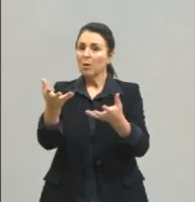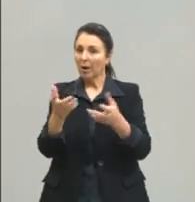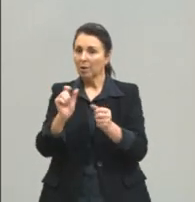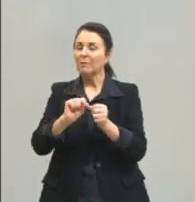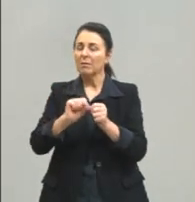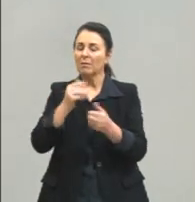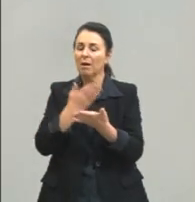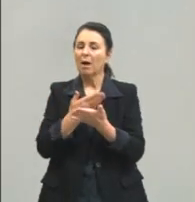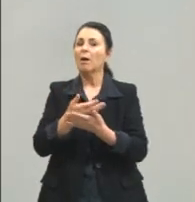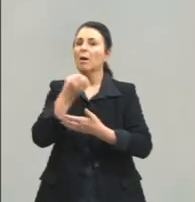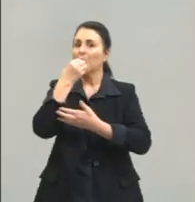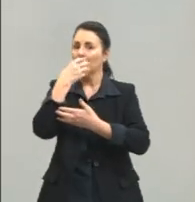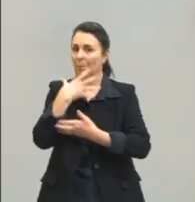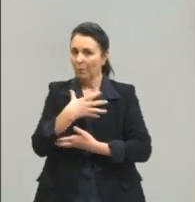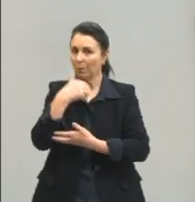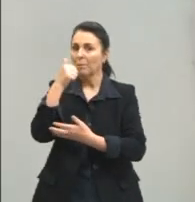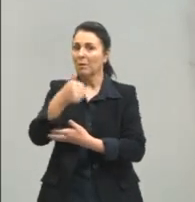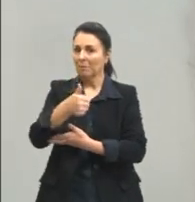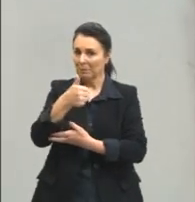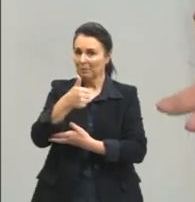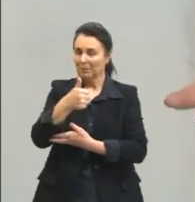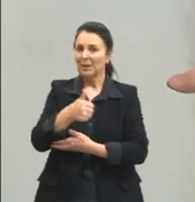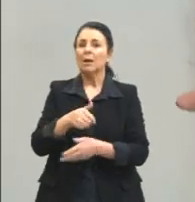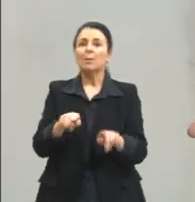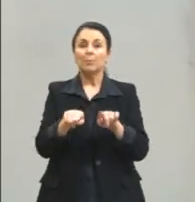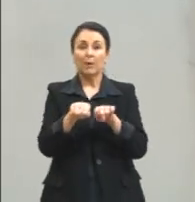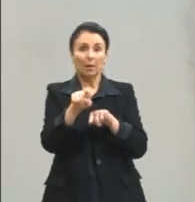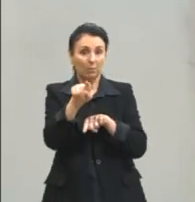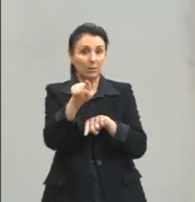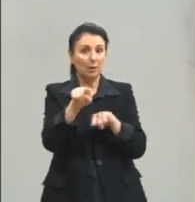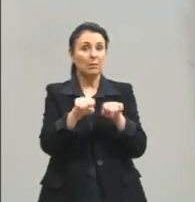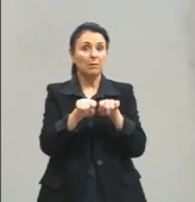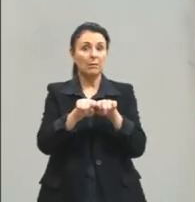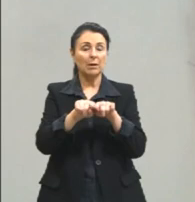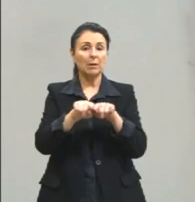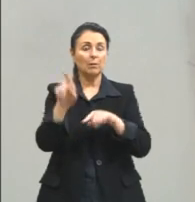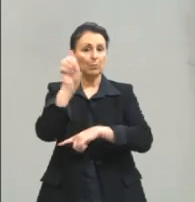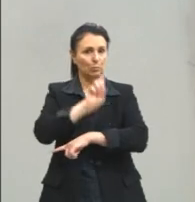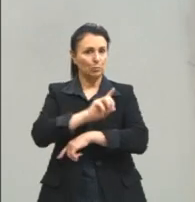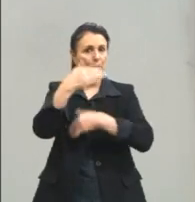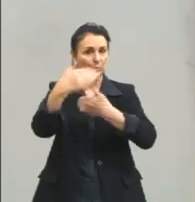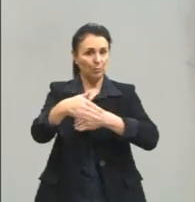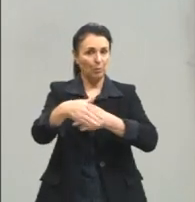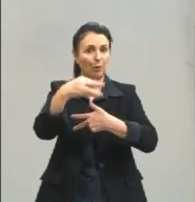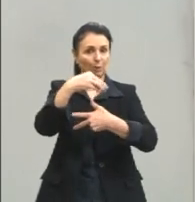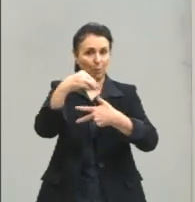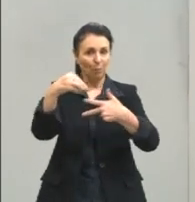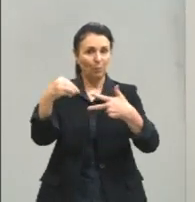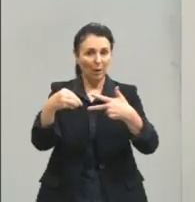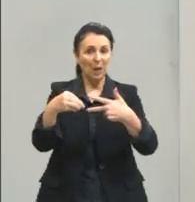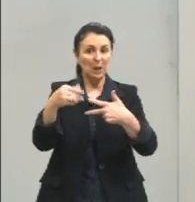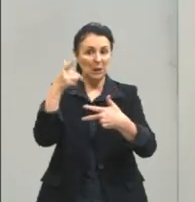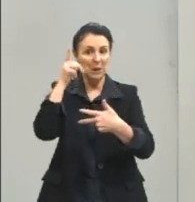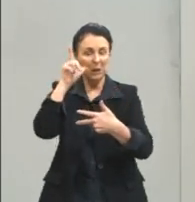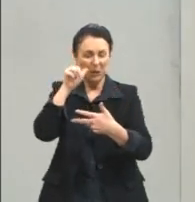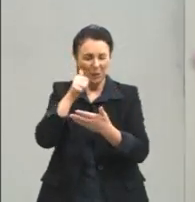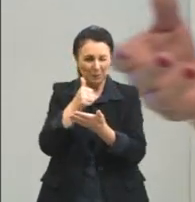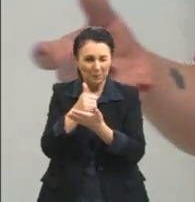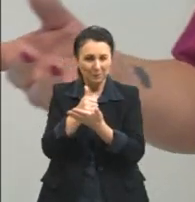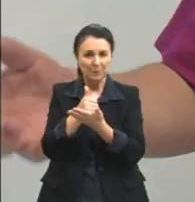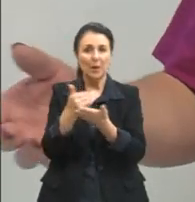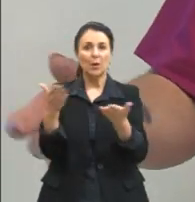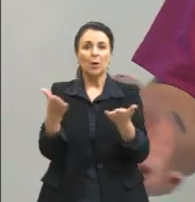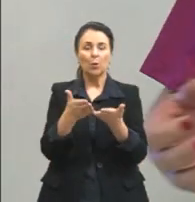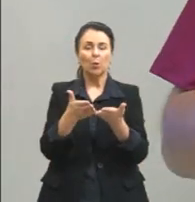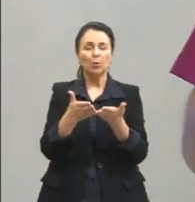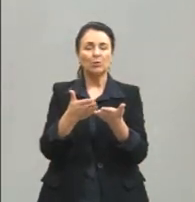vocês e preparar vocês para essa avaliação, esse processo que é o ENEM. A gente vai começar hoje